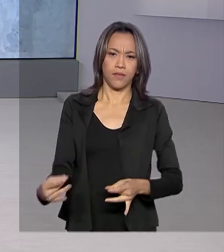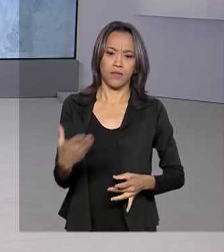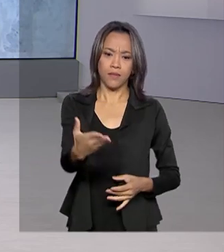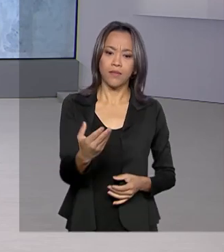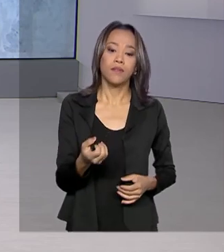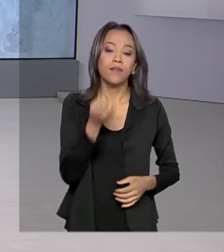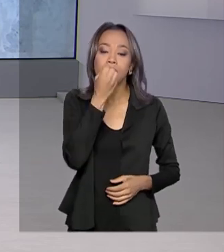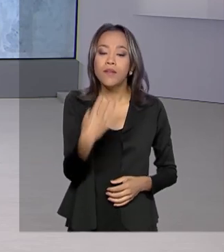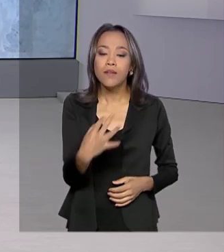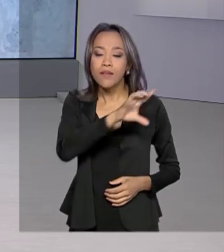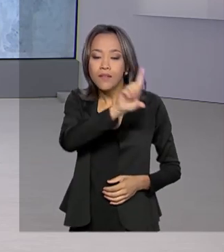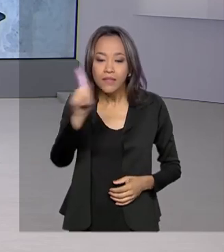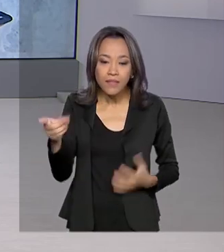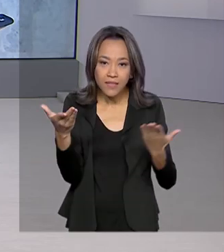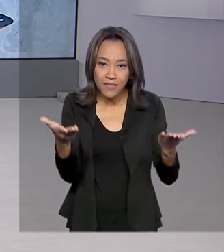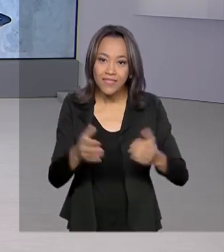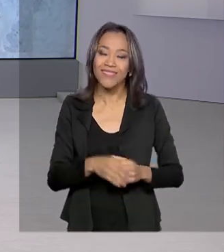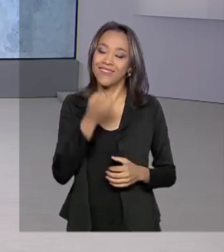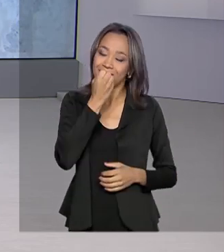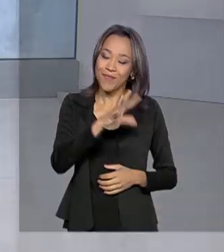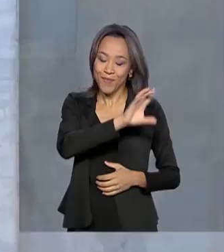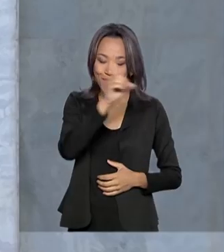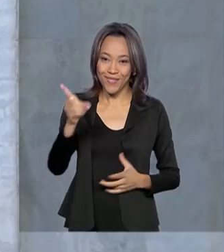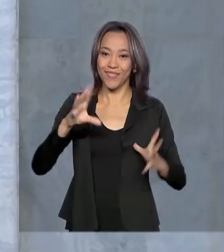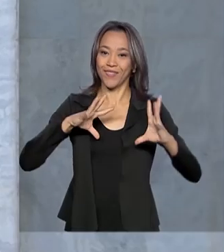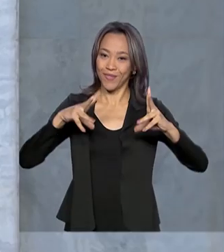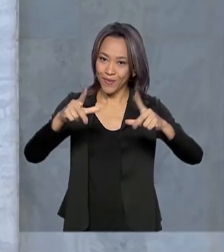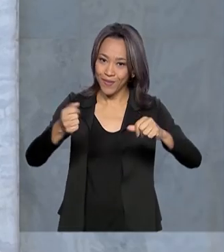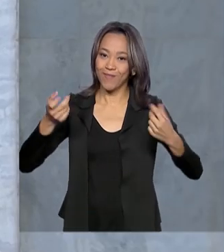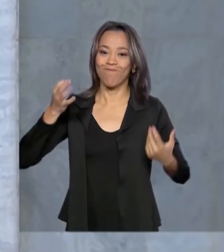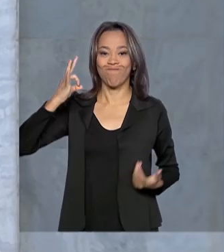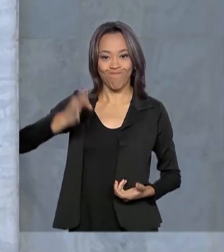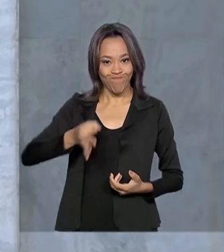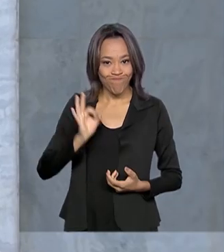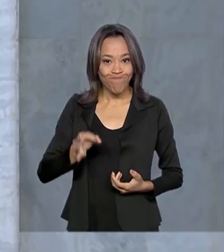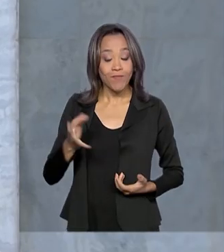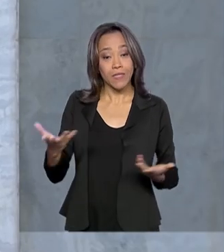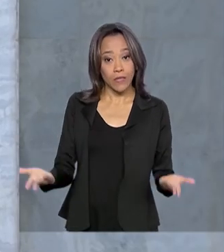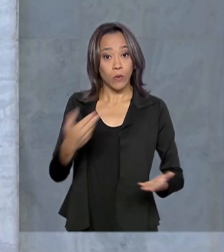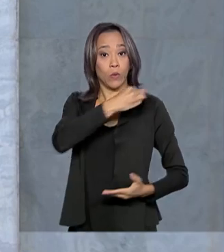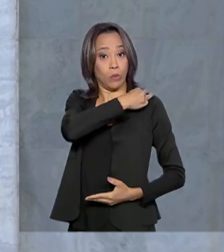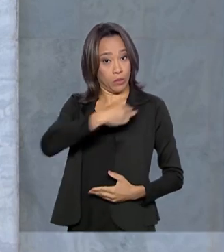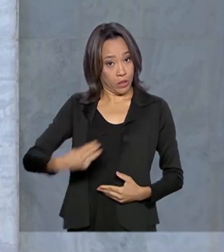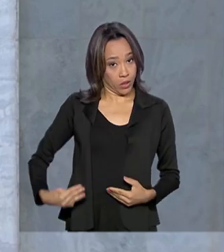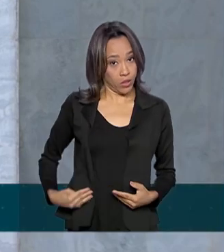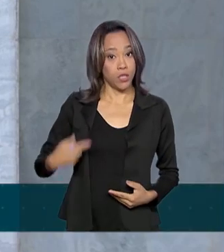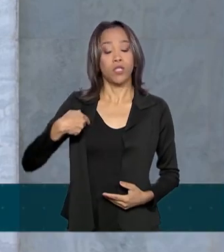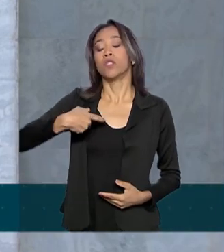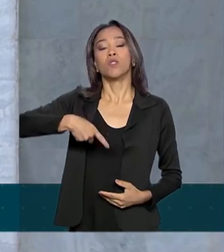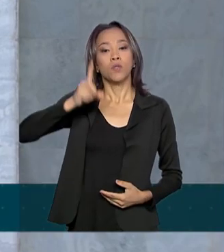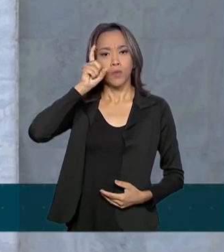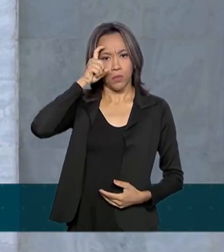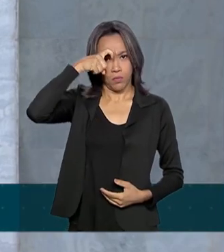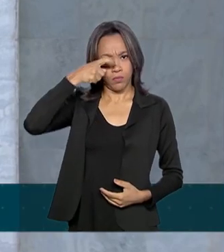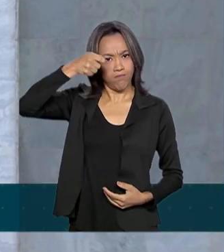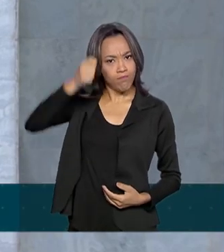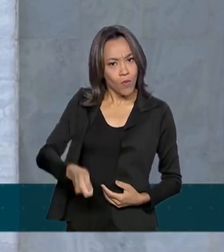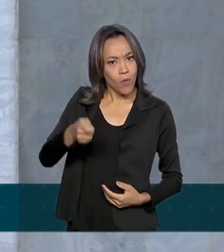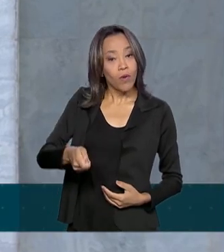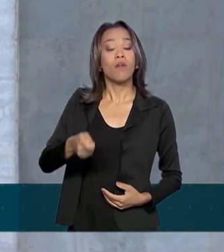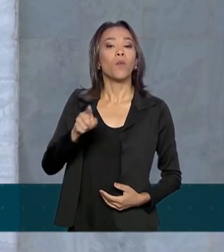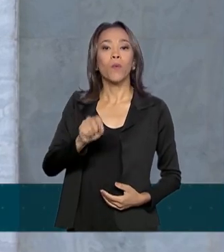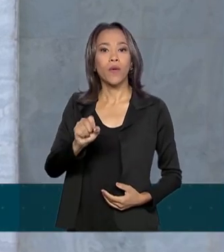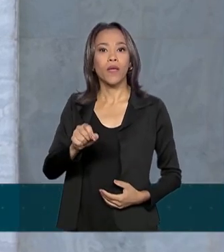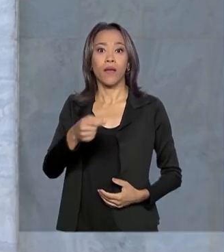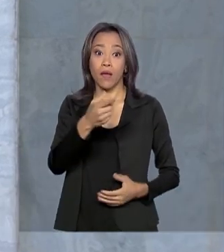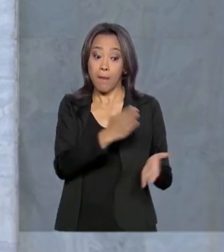Bom dia, Márcia. Bom dia, Renata. Bom dia a todos. Olha, é isso mesmo, o ministro Sérgio Moro decidiu expandir e prorrogar o uso da Força